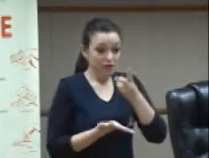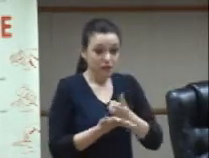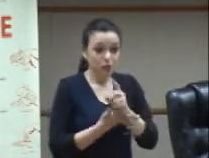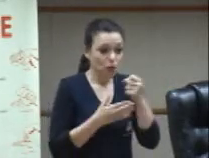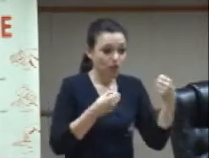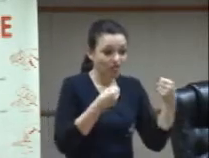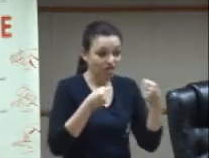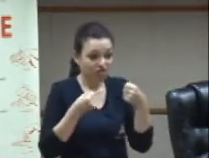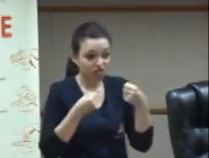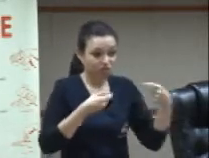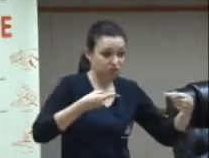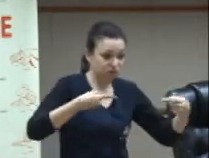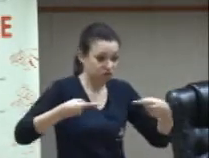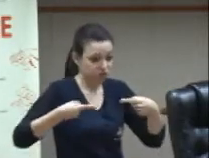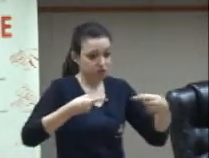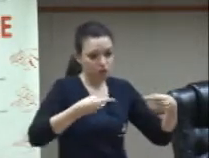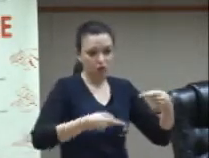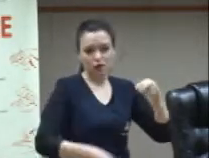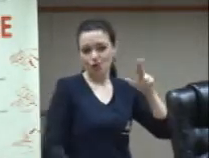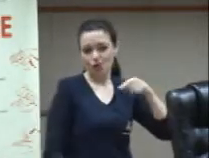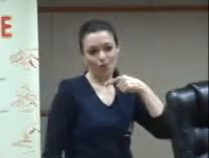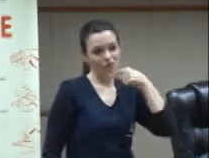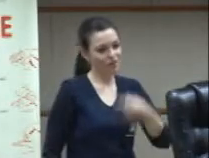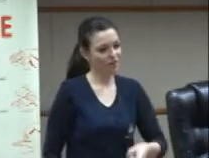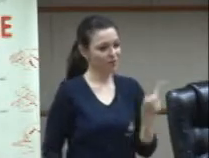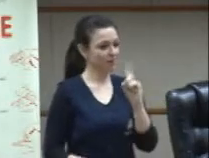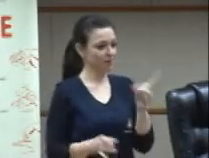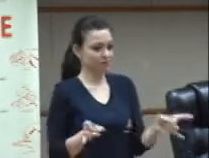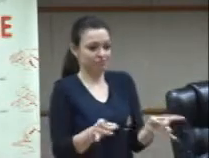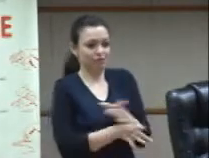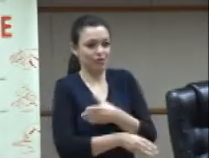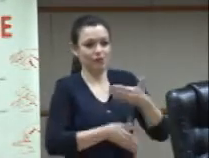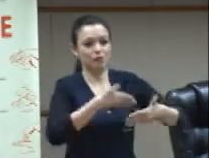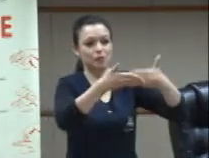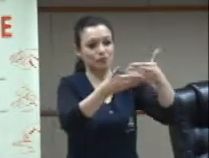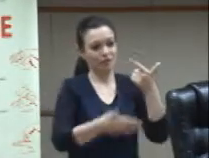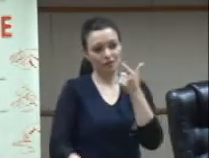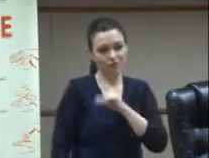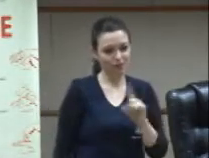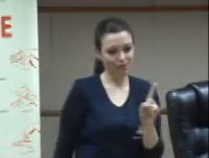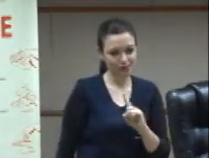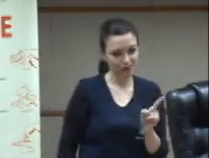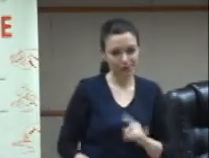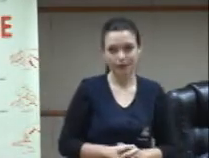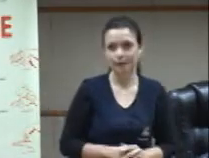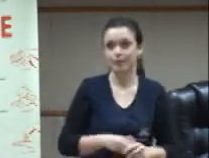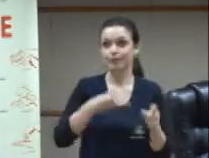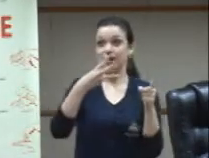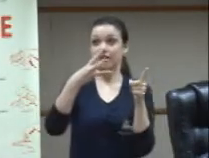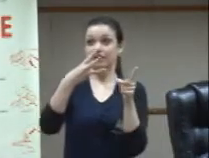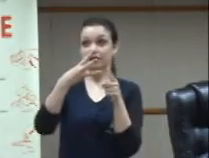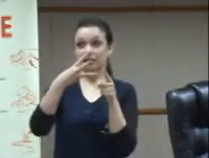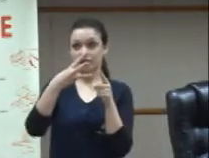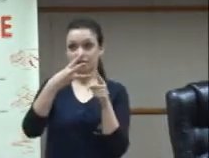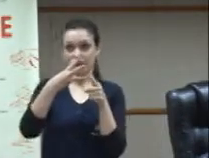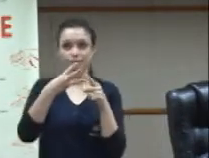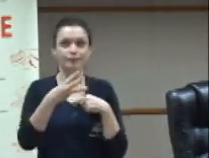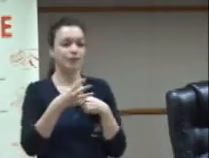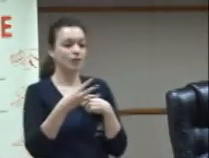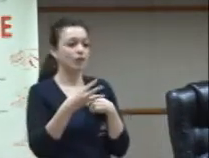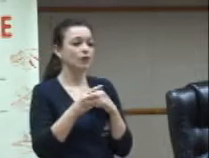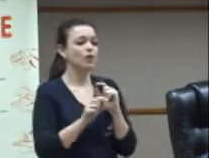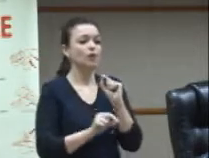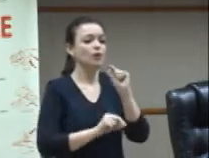opostos nunca chegaremos lá de jeito nenhum e enfim em que as culturas surdas refletem